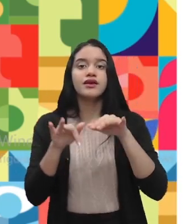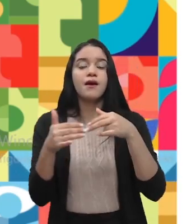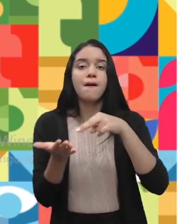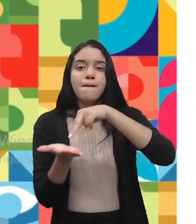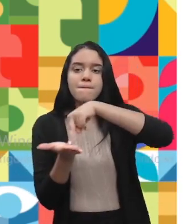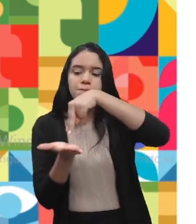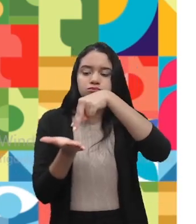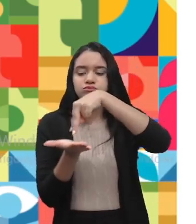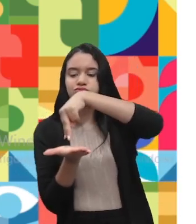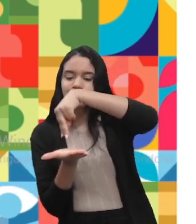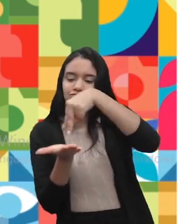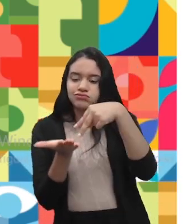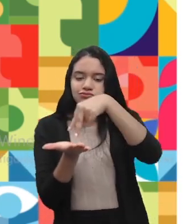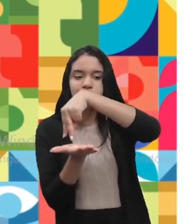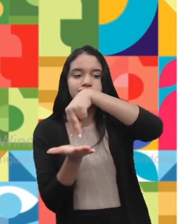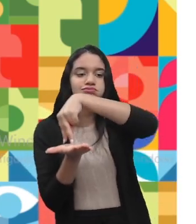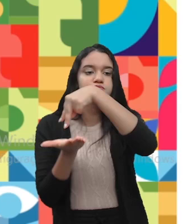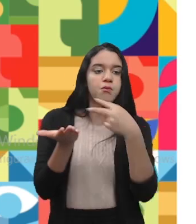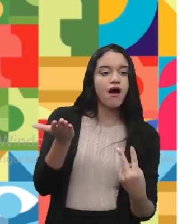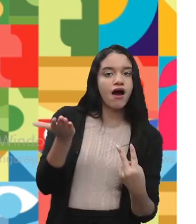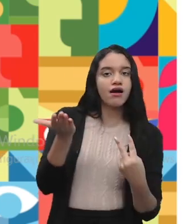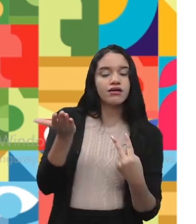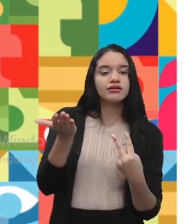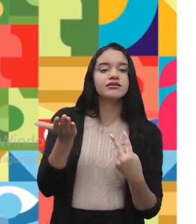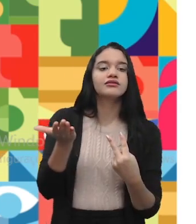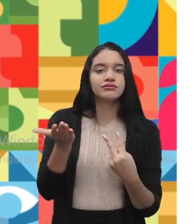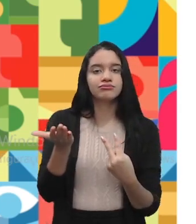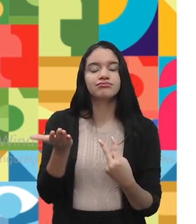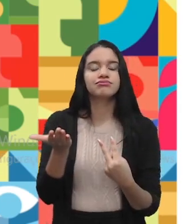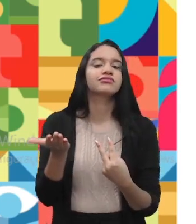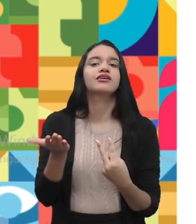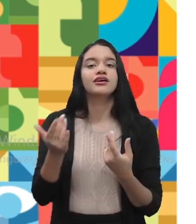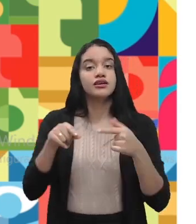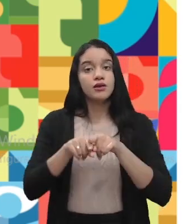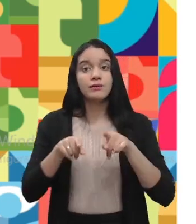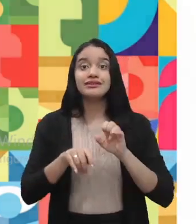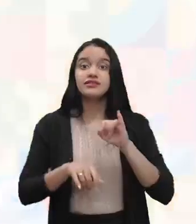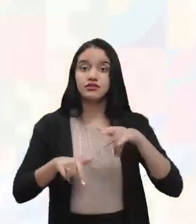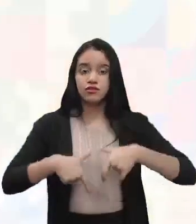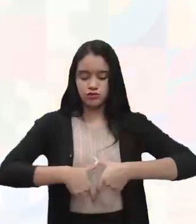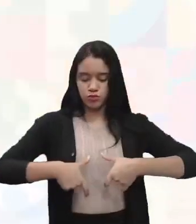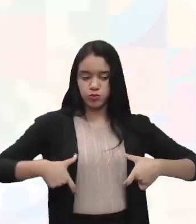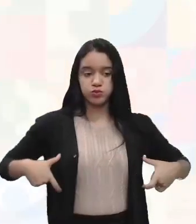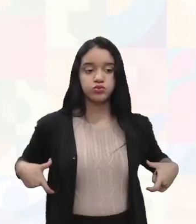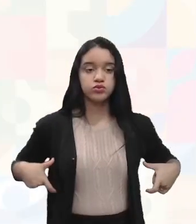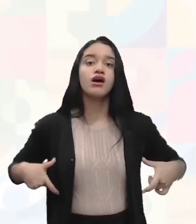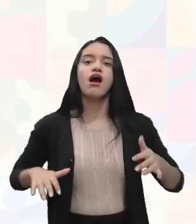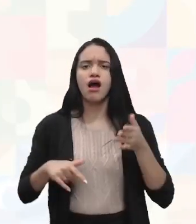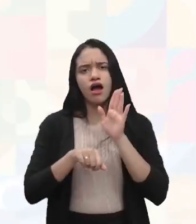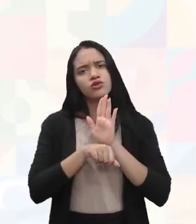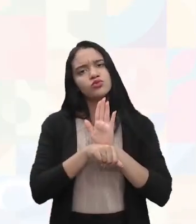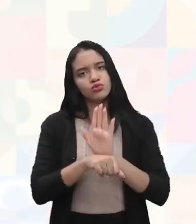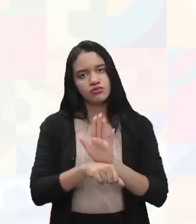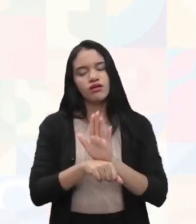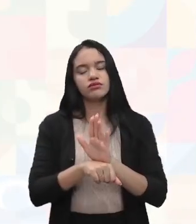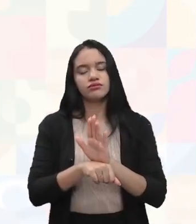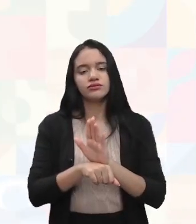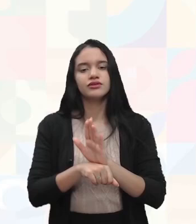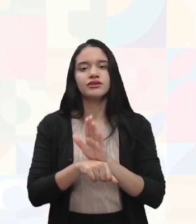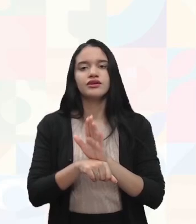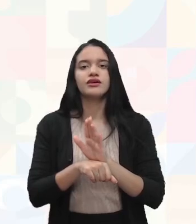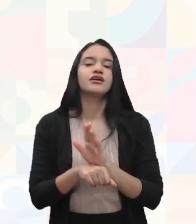equilíbrio, se tivesse um guarda-corpo, já ajudaria, né, para ele não chegar embaixo, né,